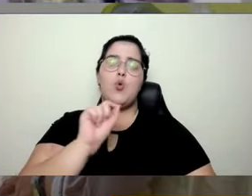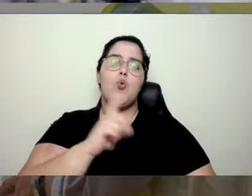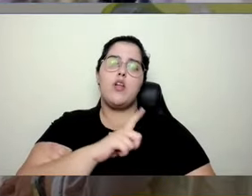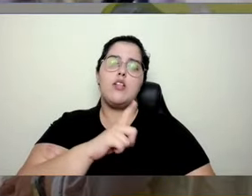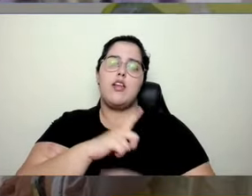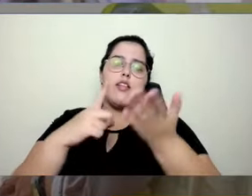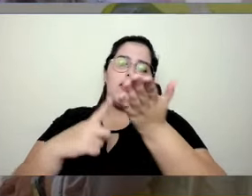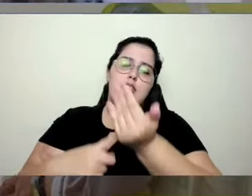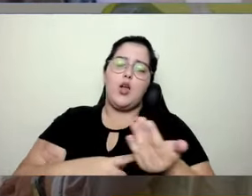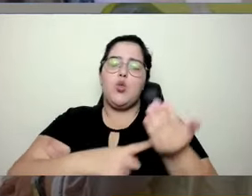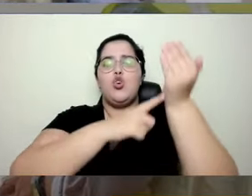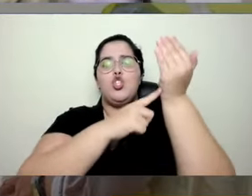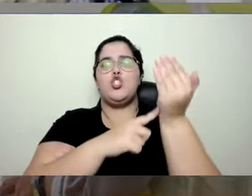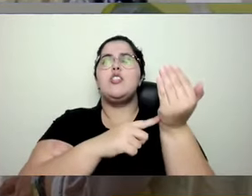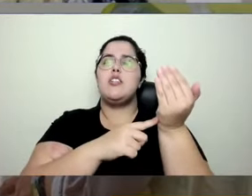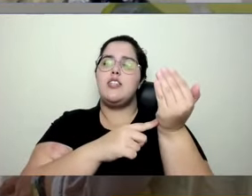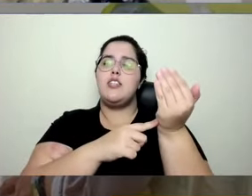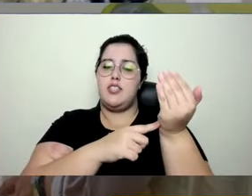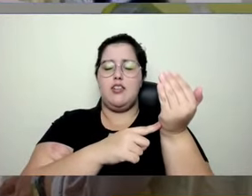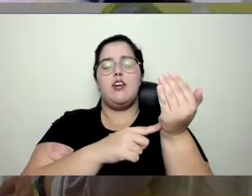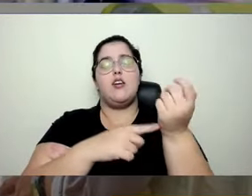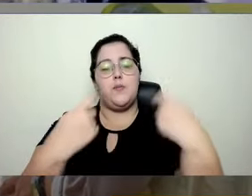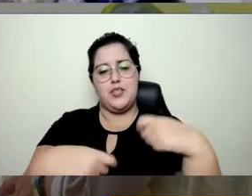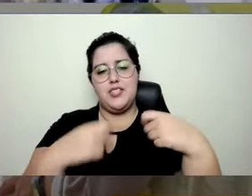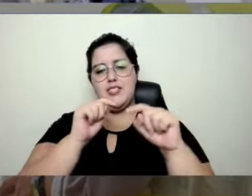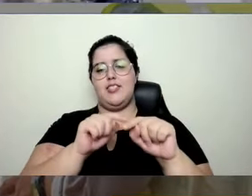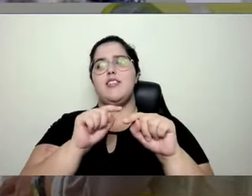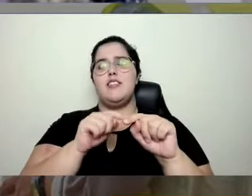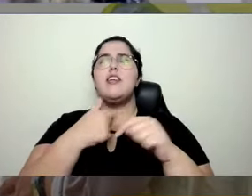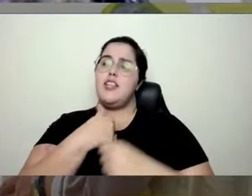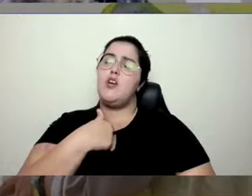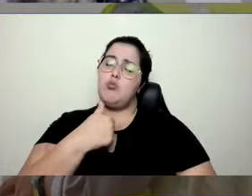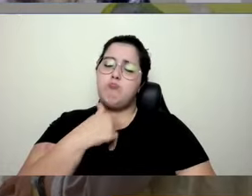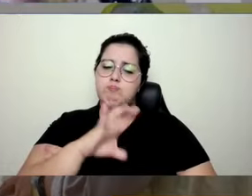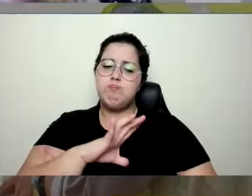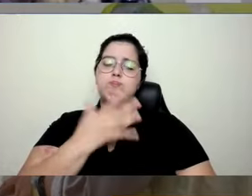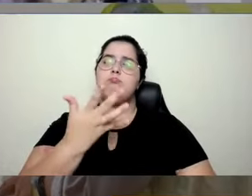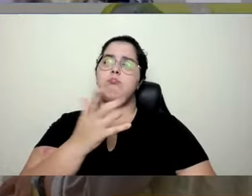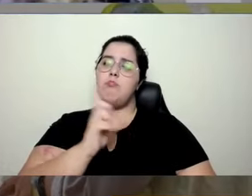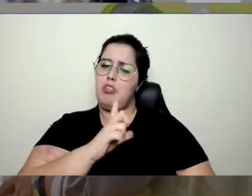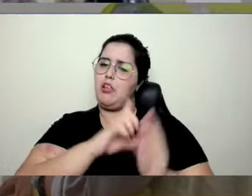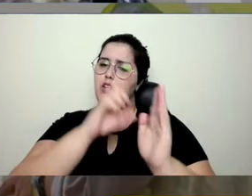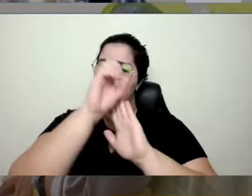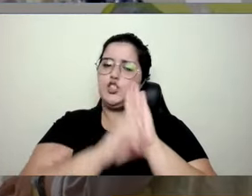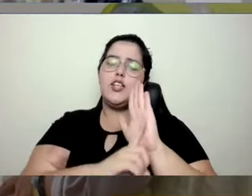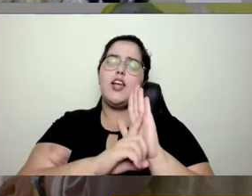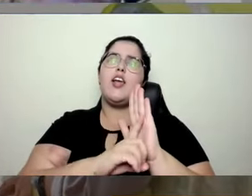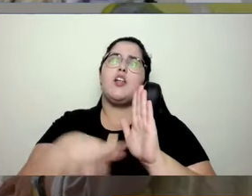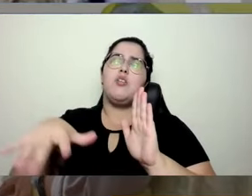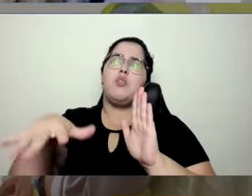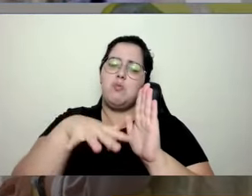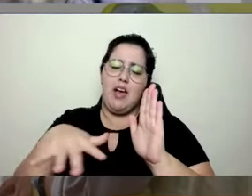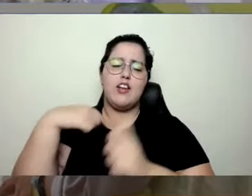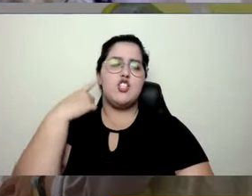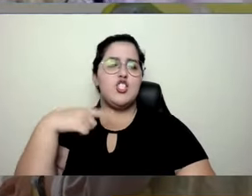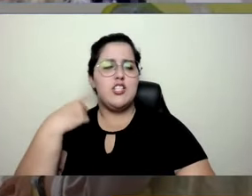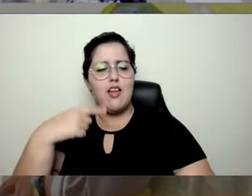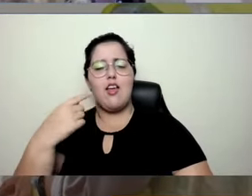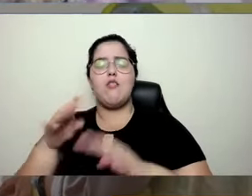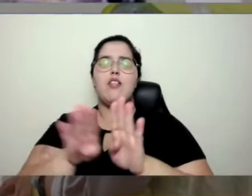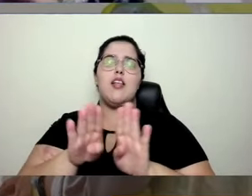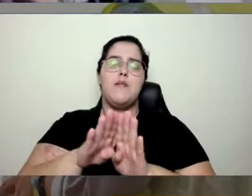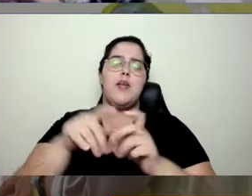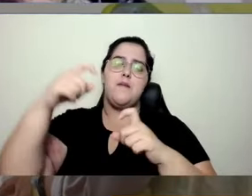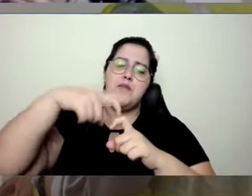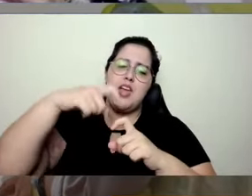lugares que não são de tecnologia, então, eu me meto no meio do direito, no meio da medicina, recebo,